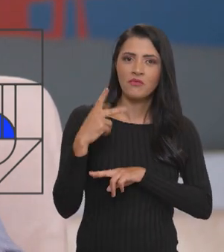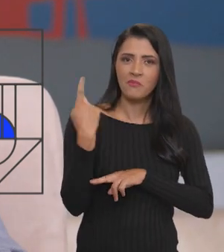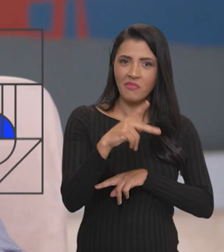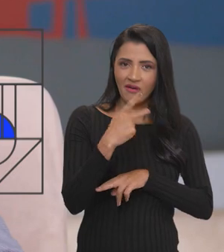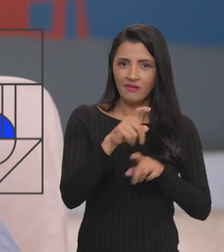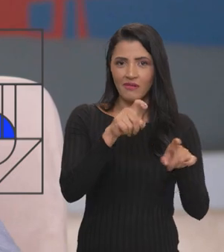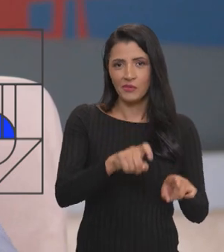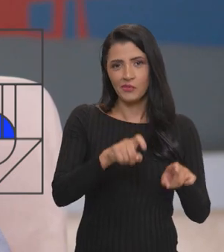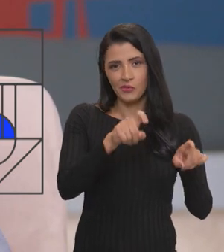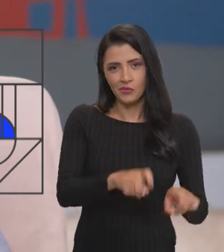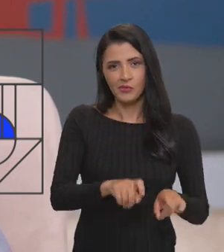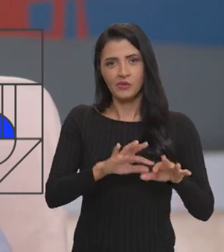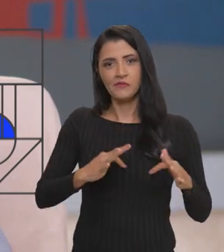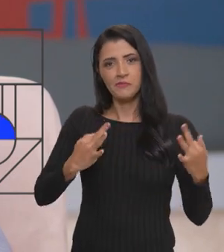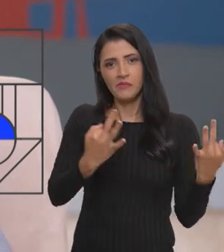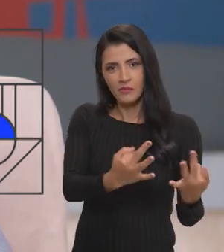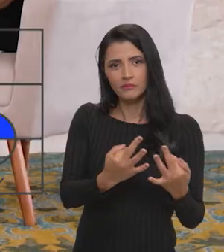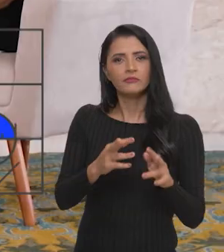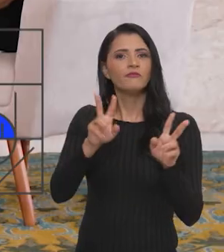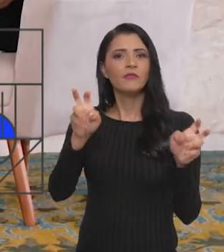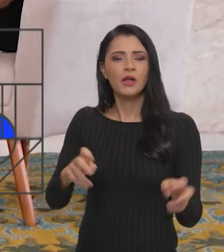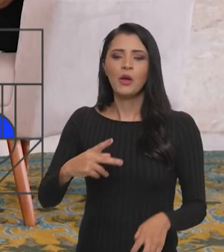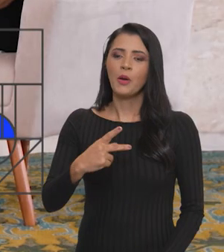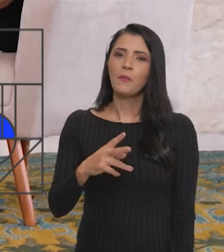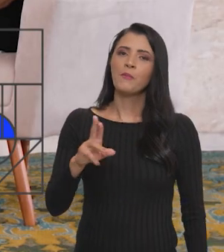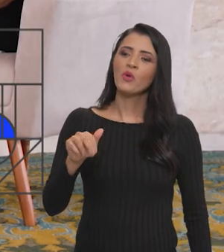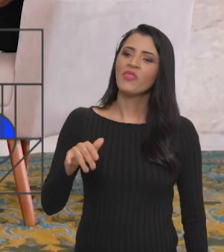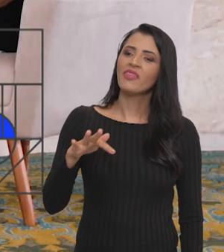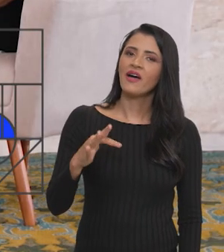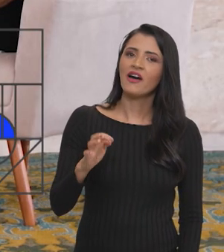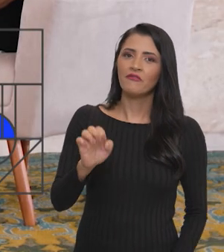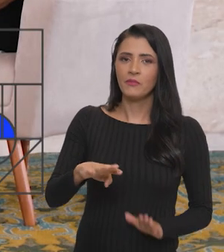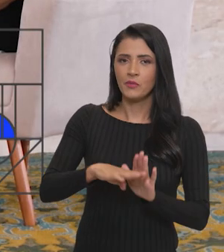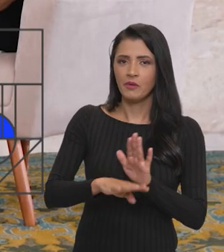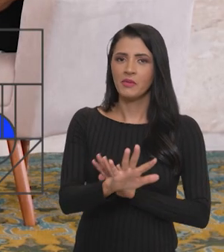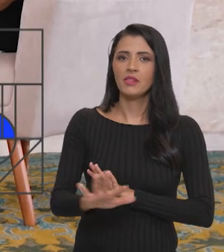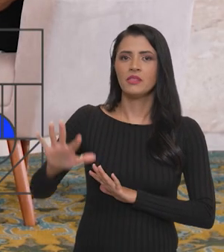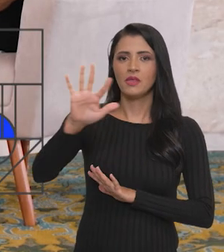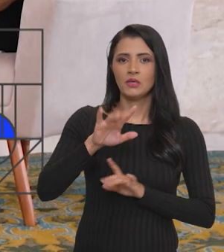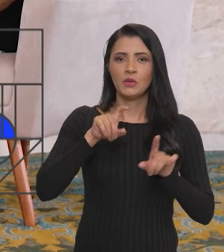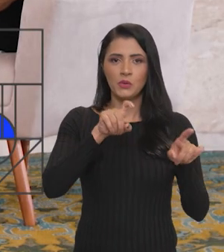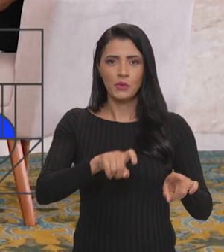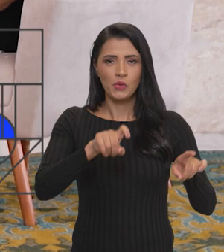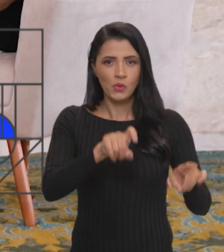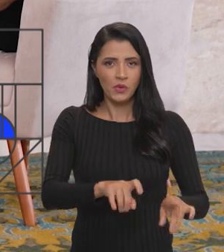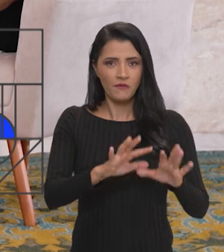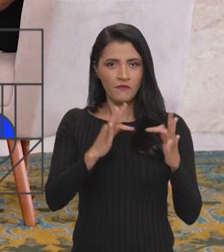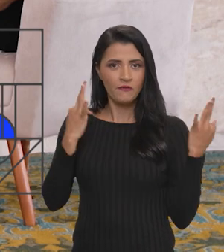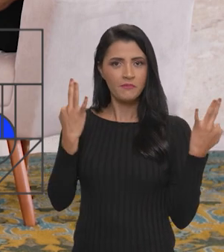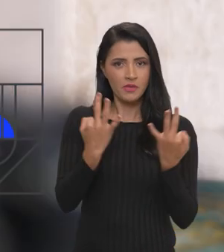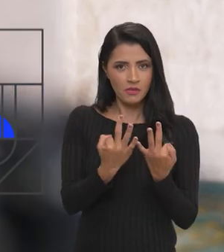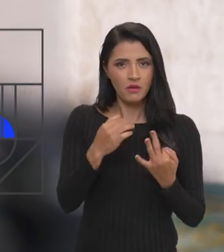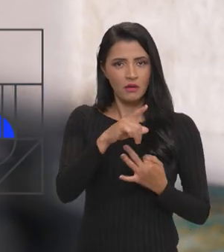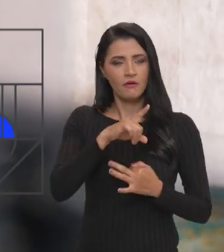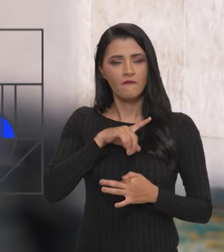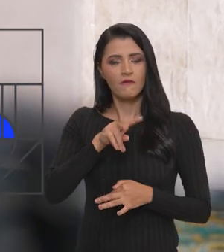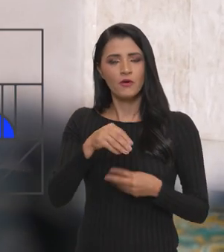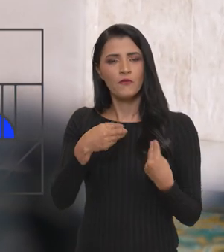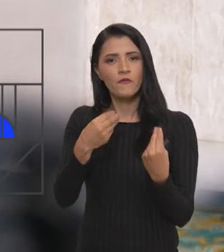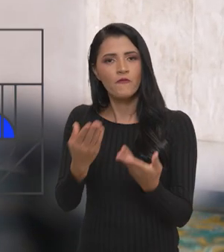crédito só para a agricultura familiar. A gente está falando do PRONAF, que é o Programa Nacional da Agricultura Familiar, que